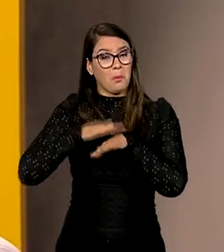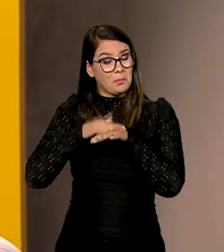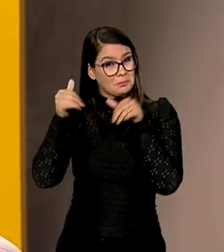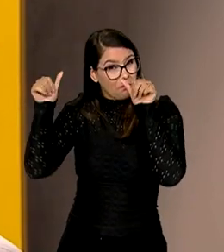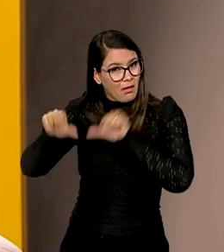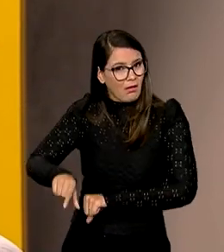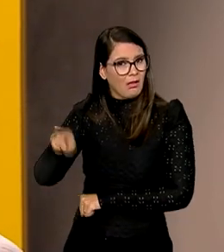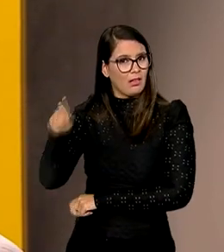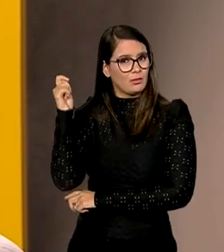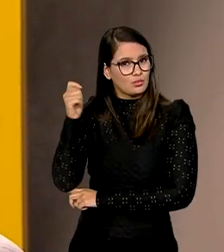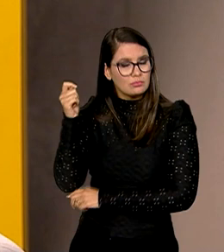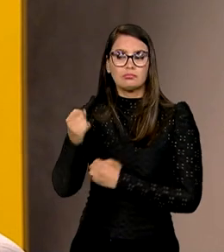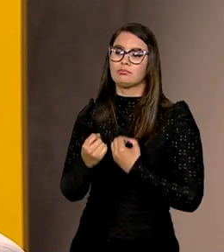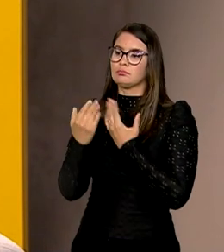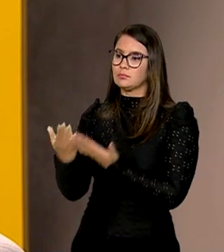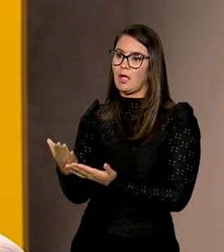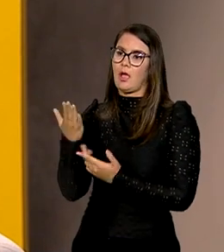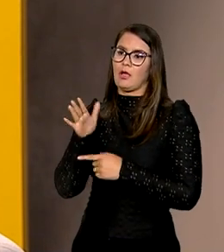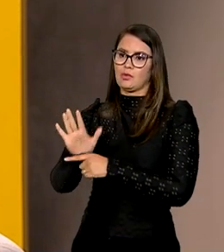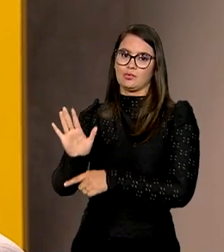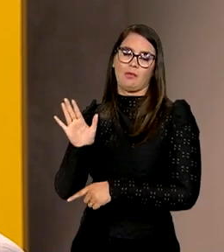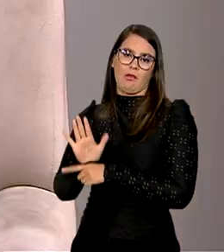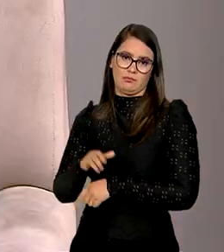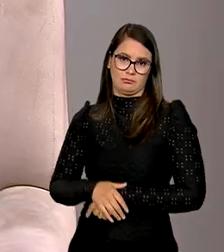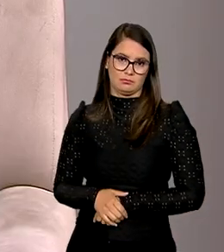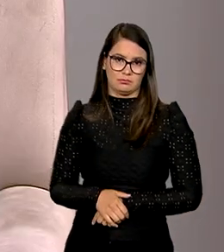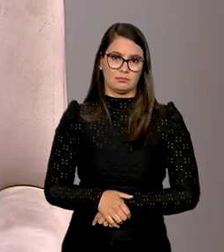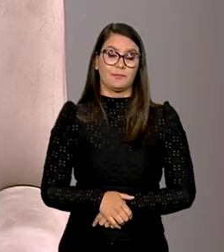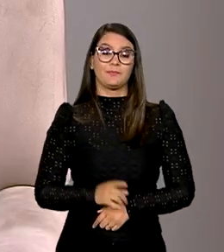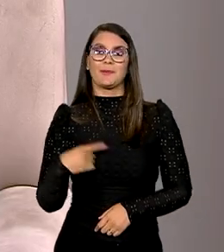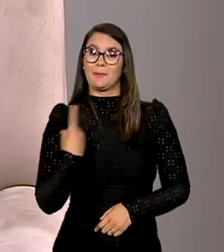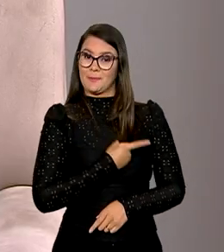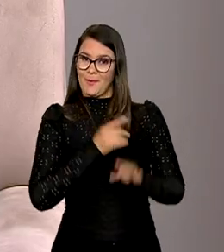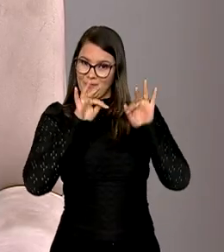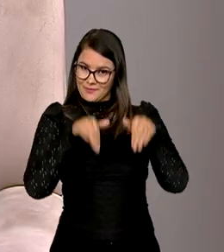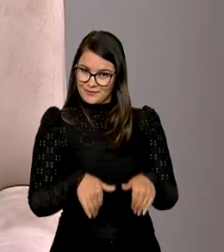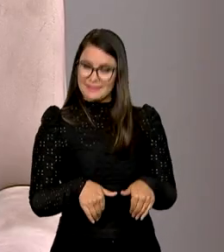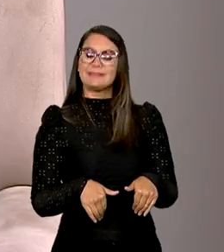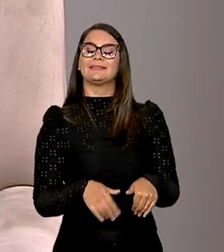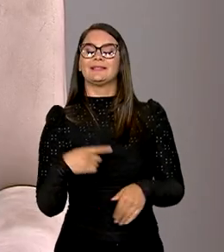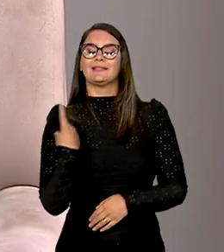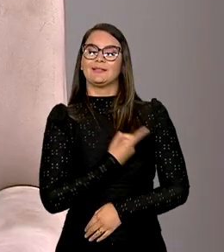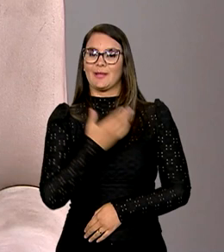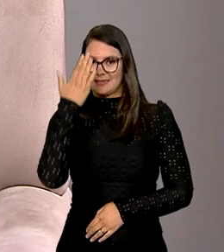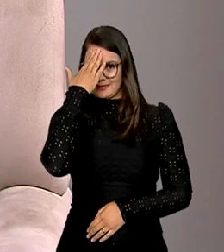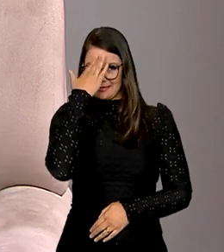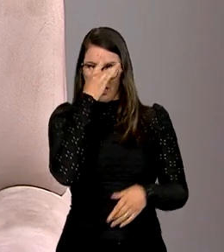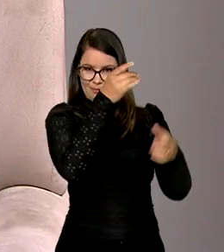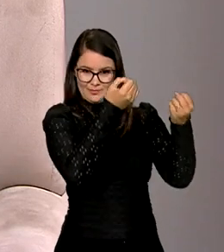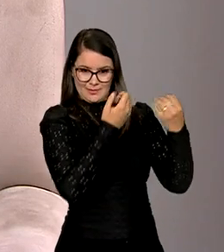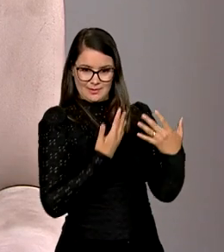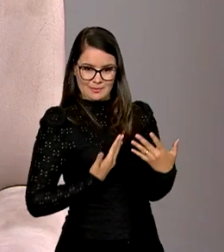lá no Sul, oferecer também saída para os gestores municipais. Sem dúvida. E para a gente encerrar, secretário, nós sabemos, o senhor já falou isso